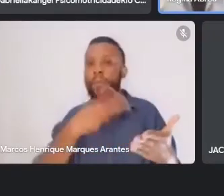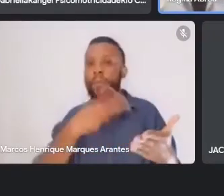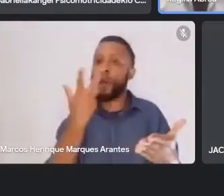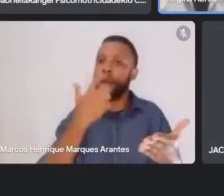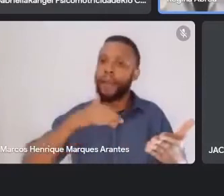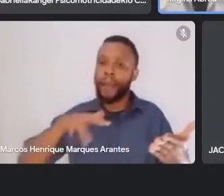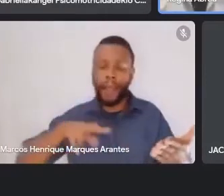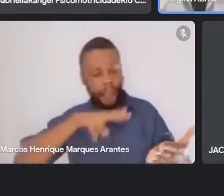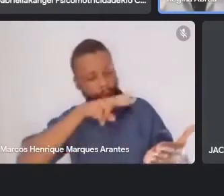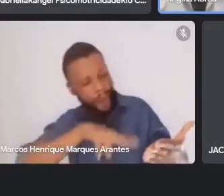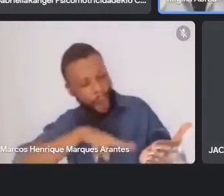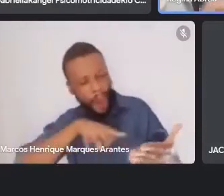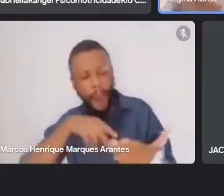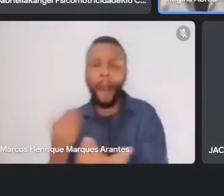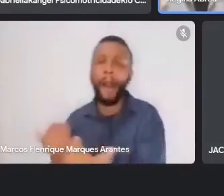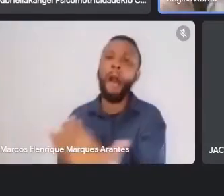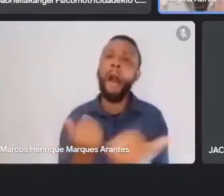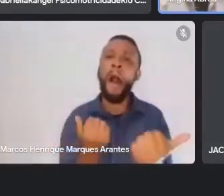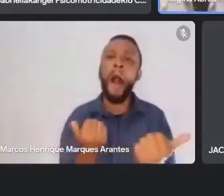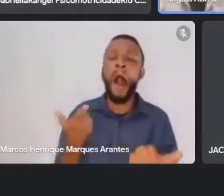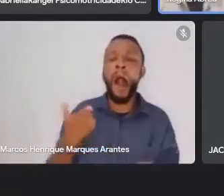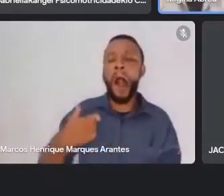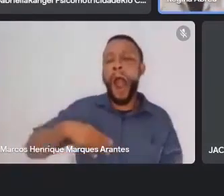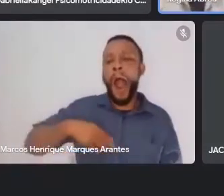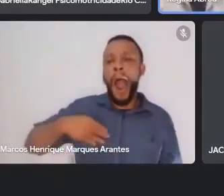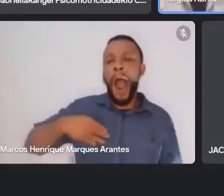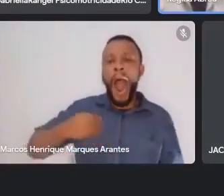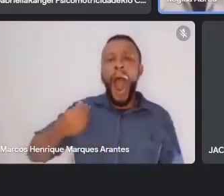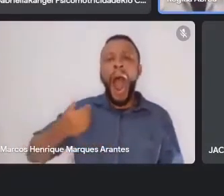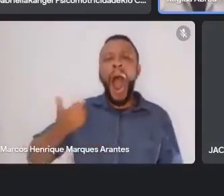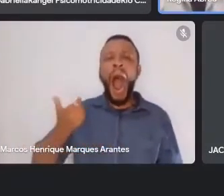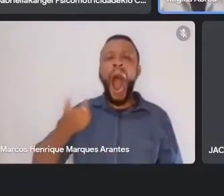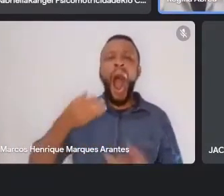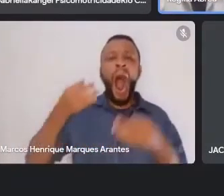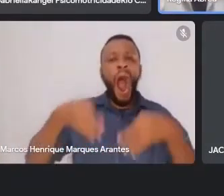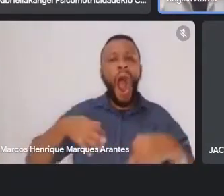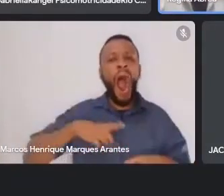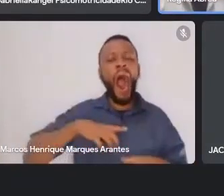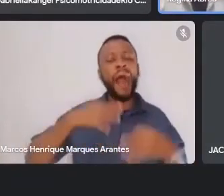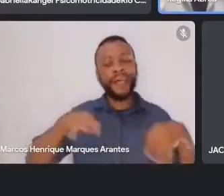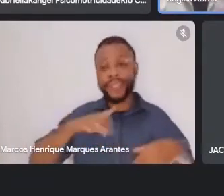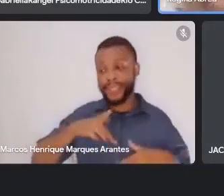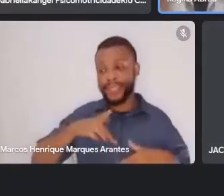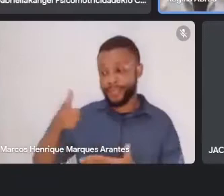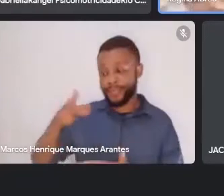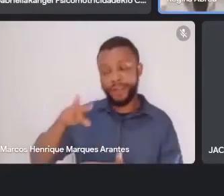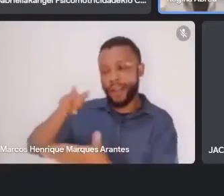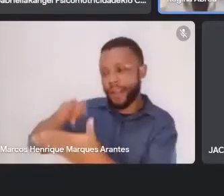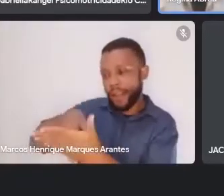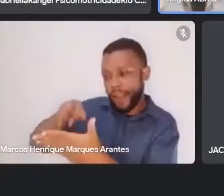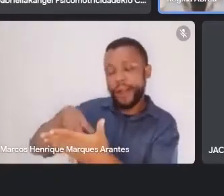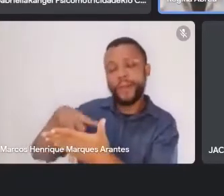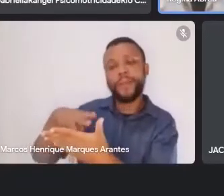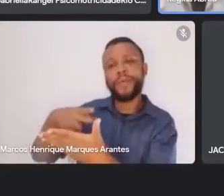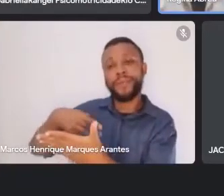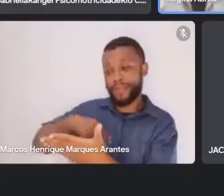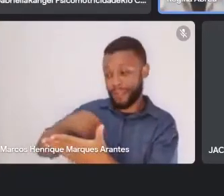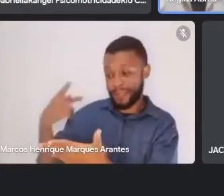filha, Nina, ali, certamente, vai ler lá para a filhinha dela daqui de quatro anos, né, porque ela adora aí